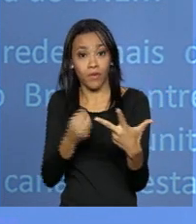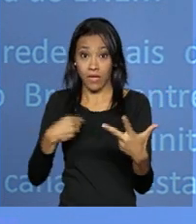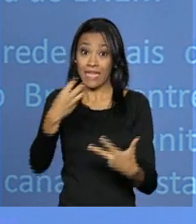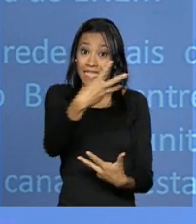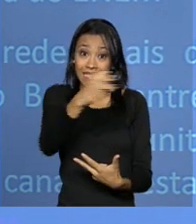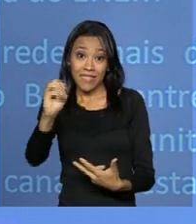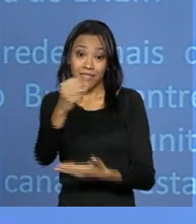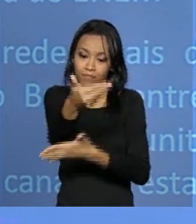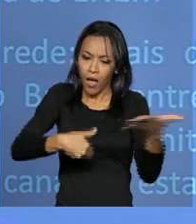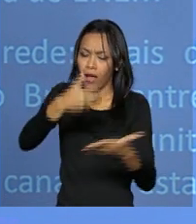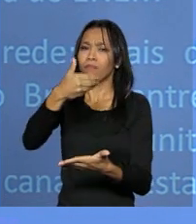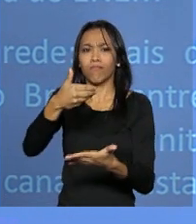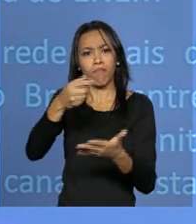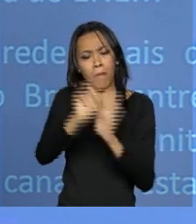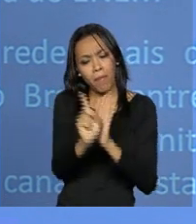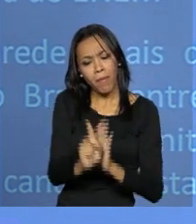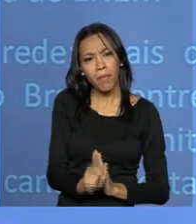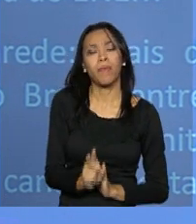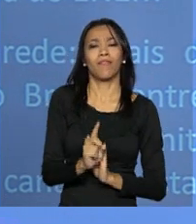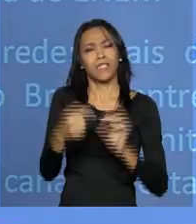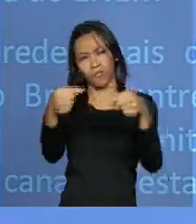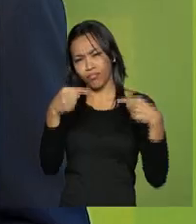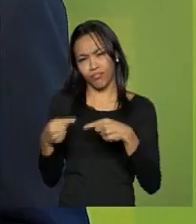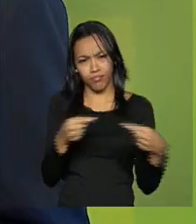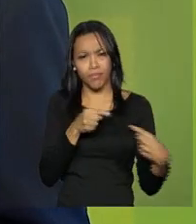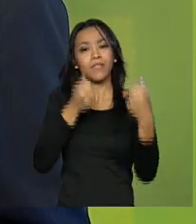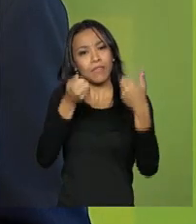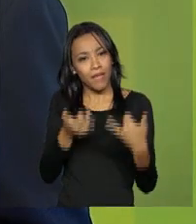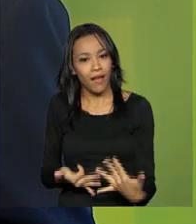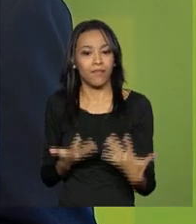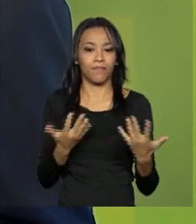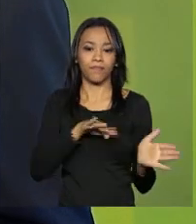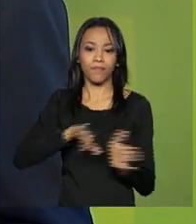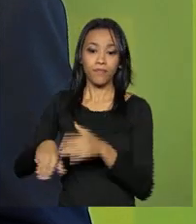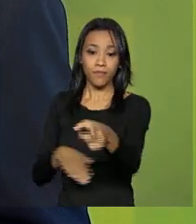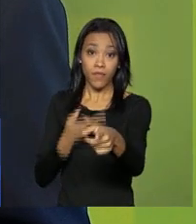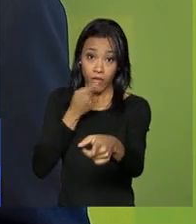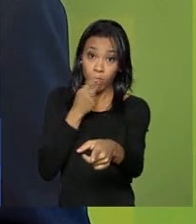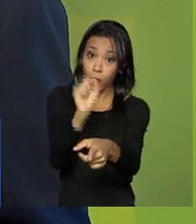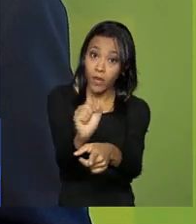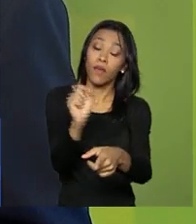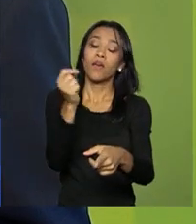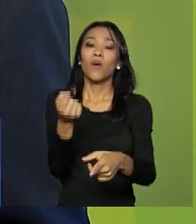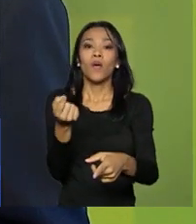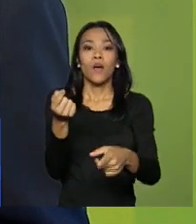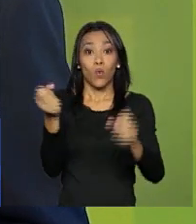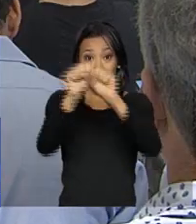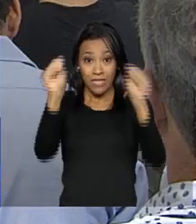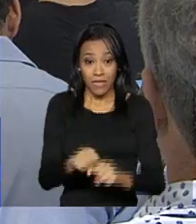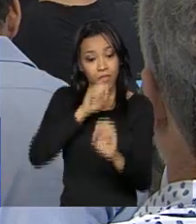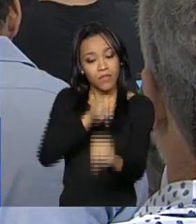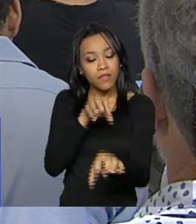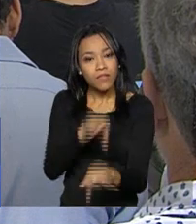300 questões ao longo do ano, que vão ser debatidas e explicadas. Dessa forma, o sistema educacional pode